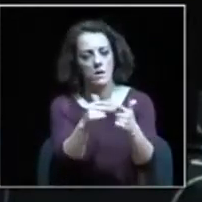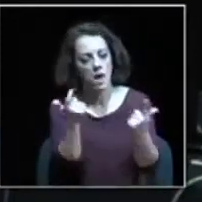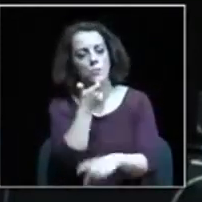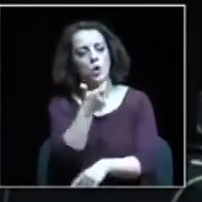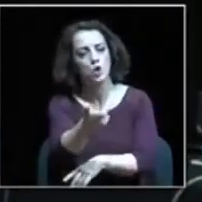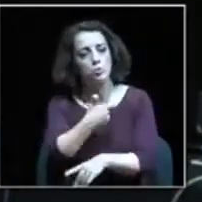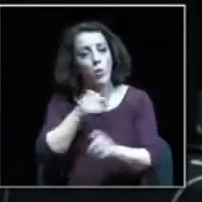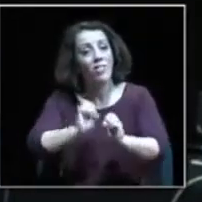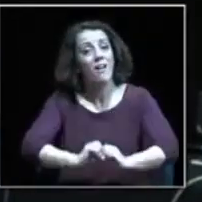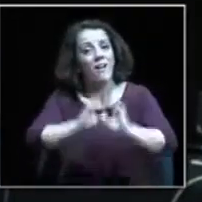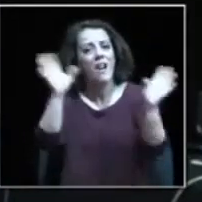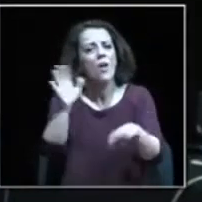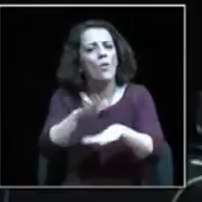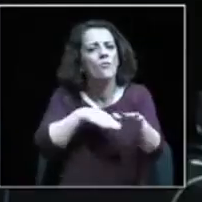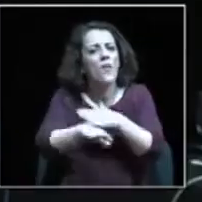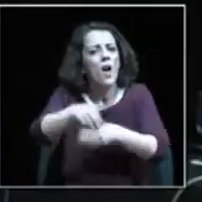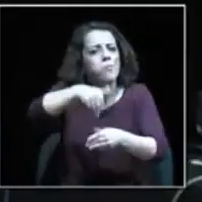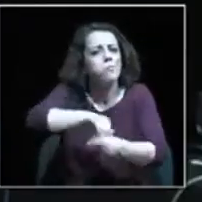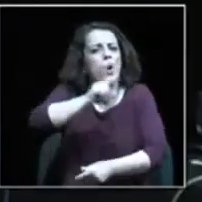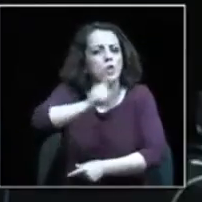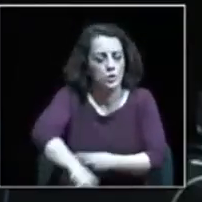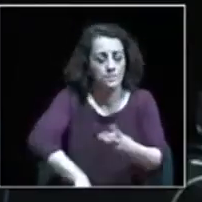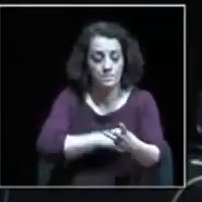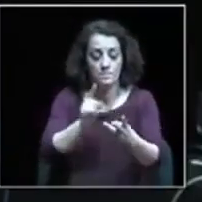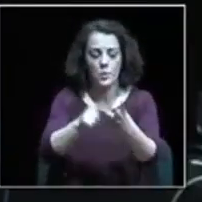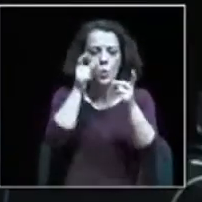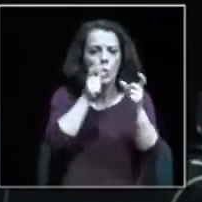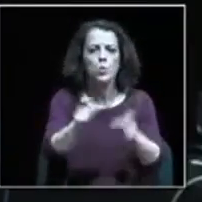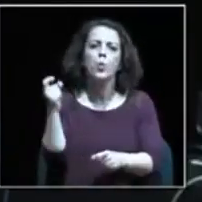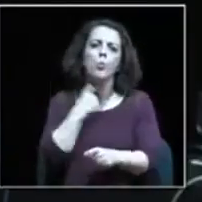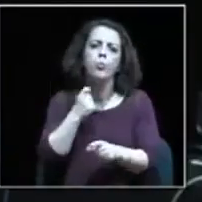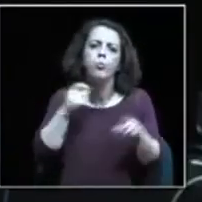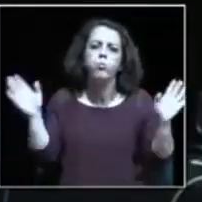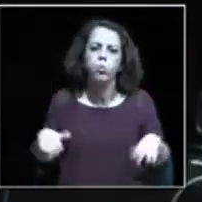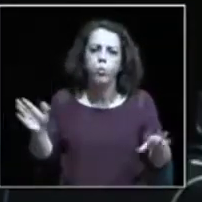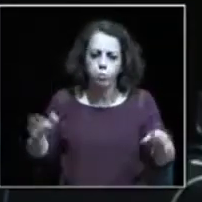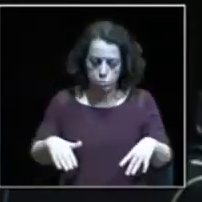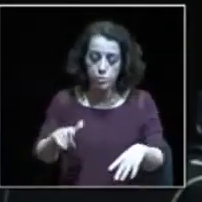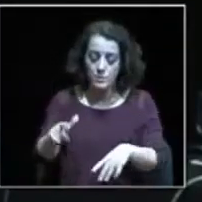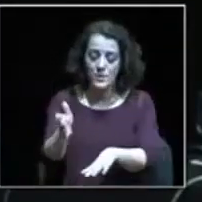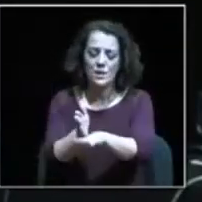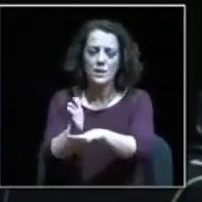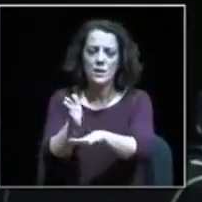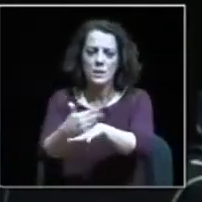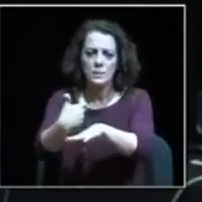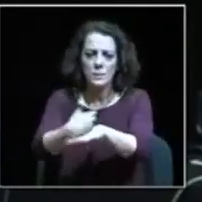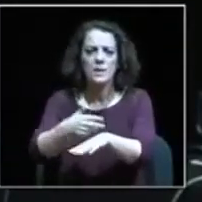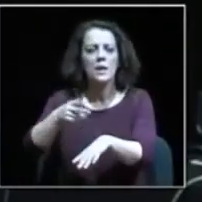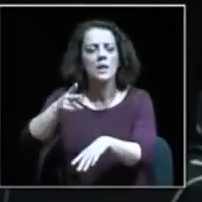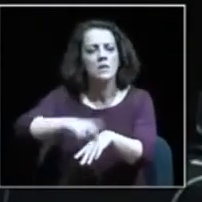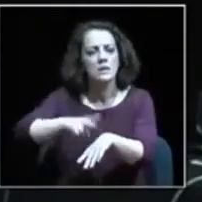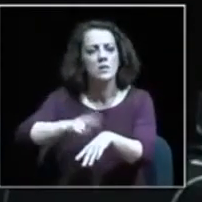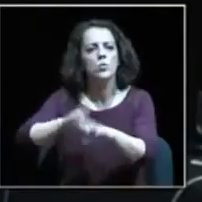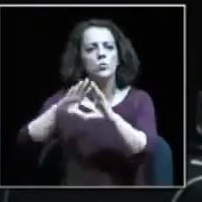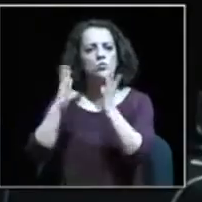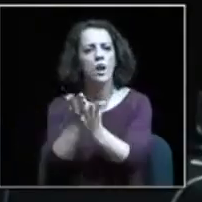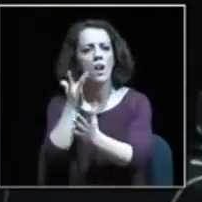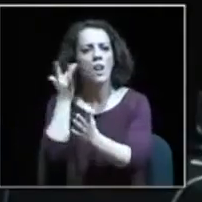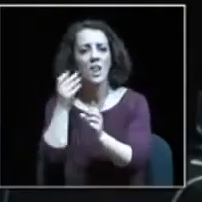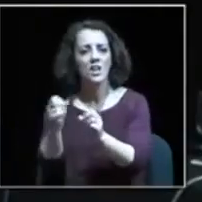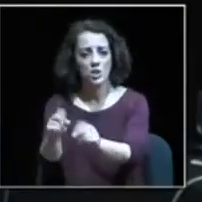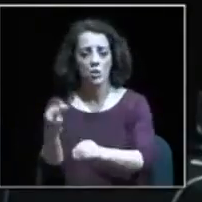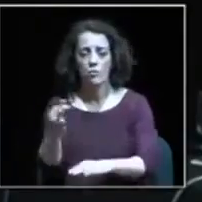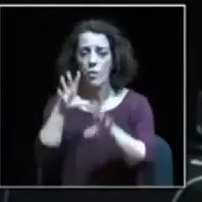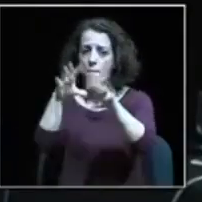sobre afinal o que está a ser feito. Sobre o controle de pombos, a informação da Direção Municipal de Higiene Urbana menciona que foram capturados 1